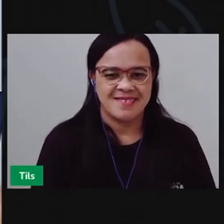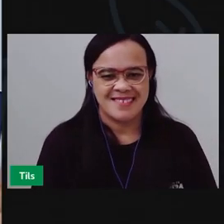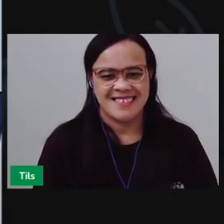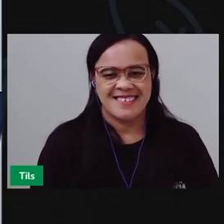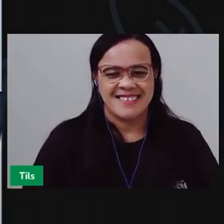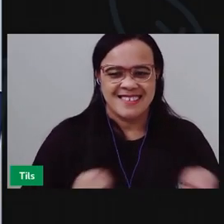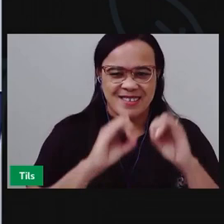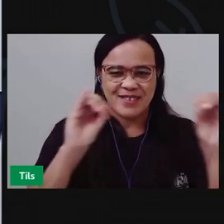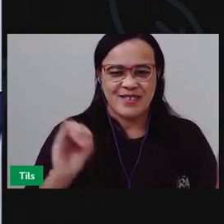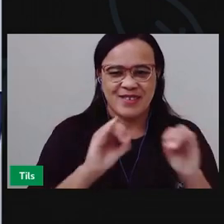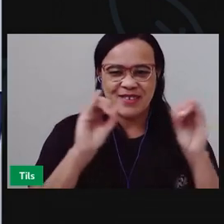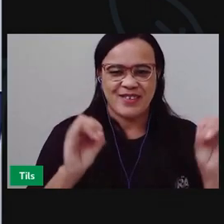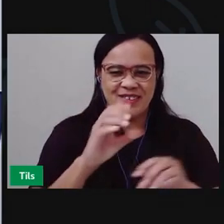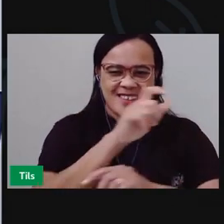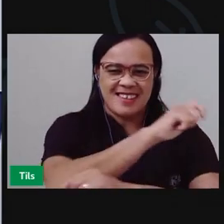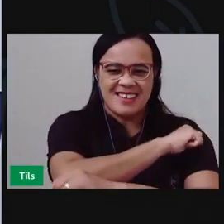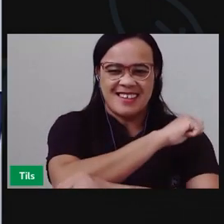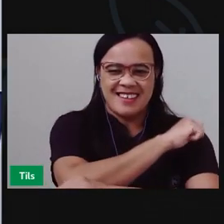Olá, crianças!